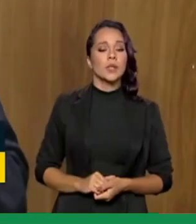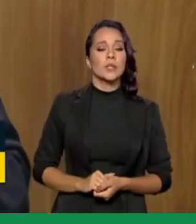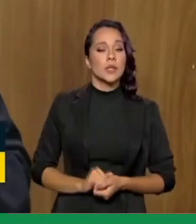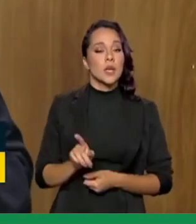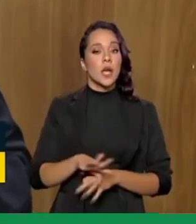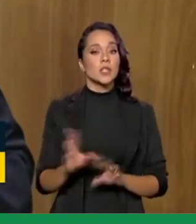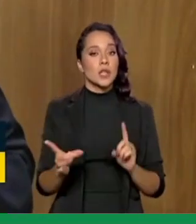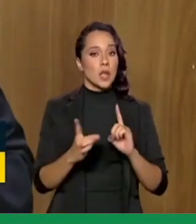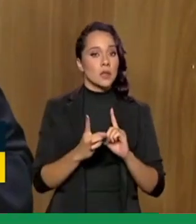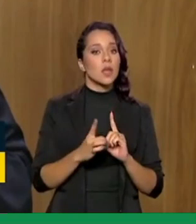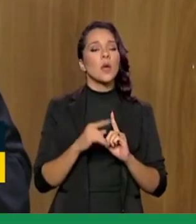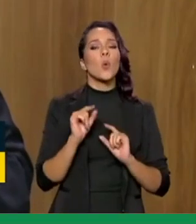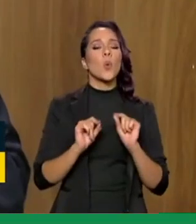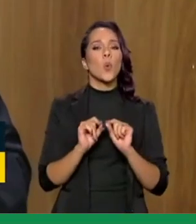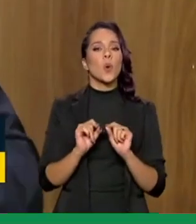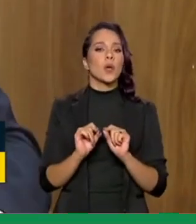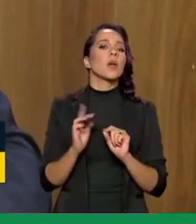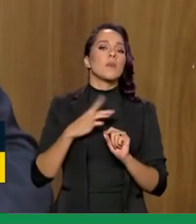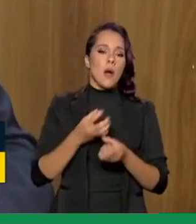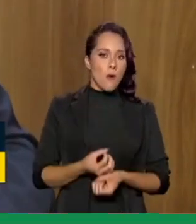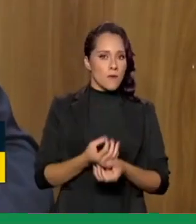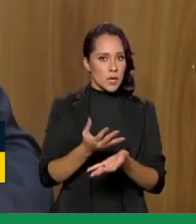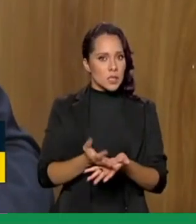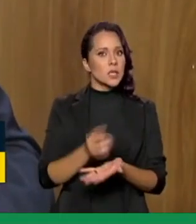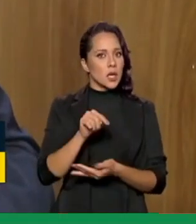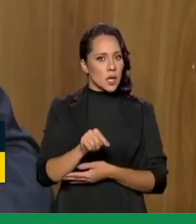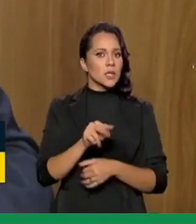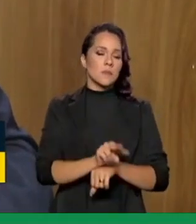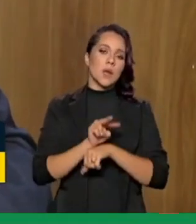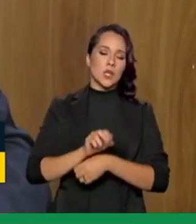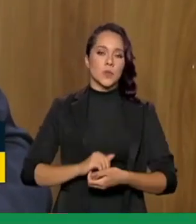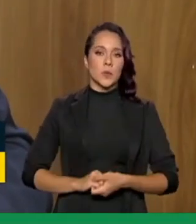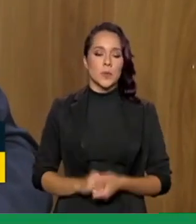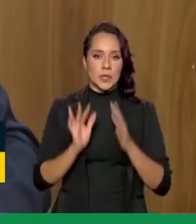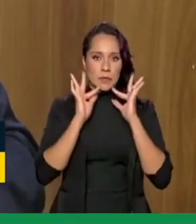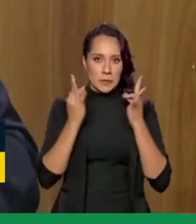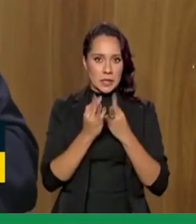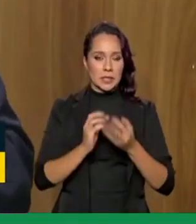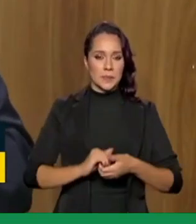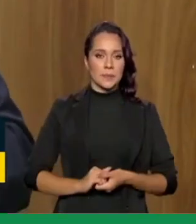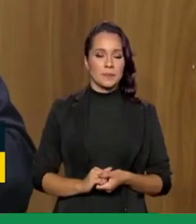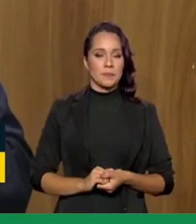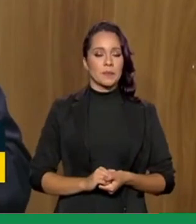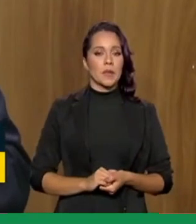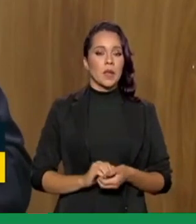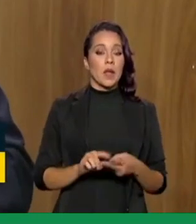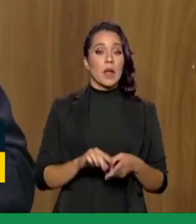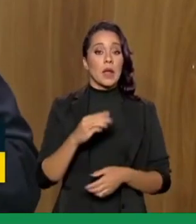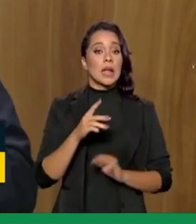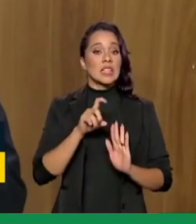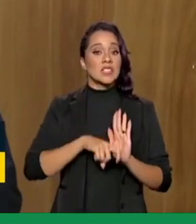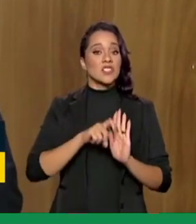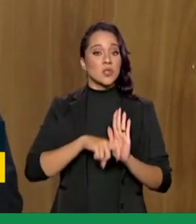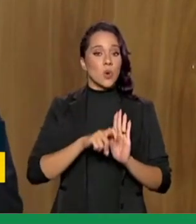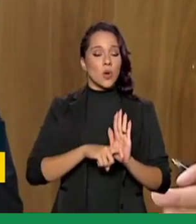atender essas condicionalidades para poder ofertar essa modalidade de empréstimo para as famílias. 3,5% a taxa